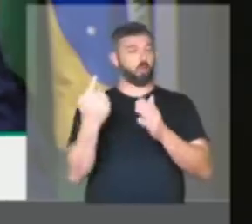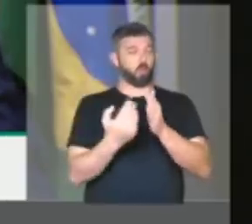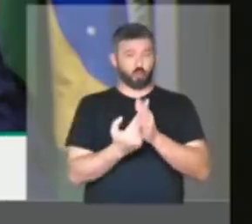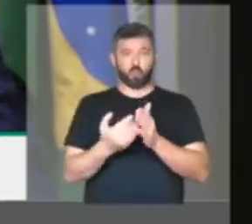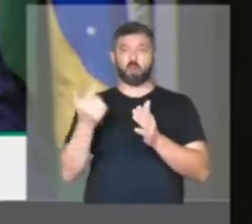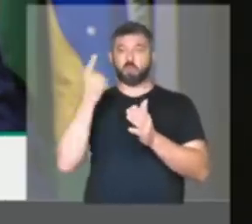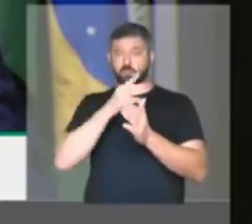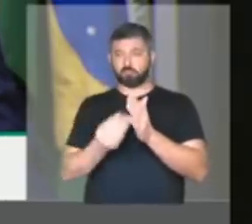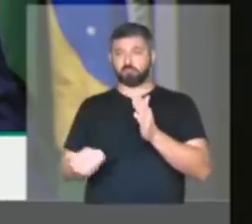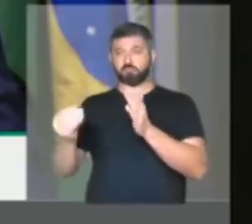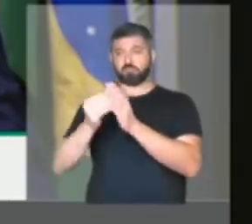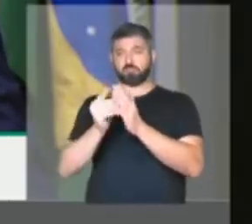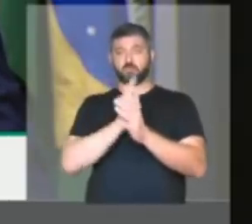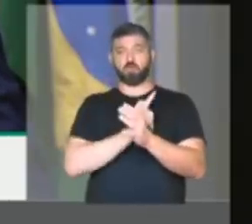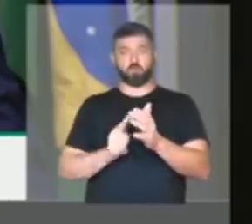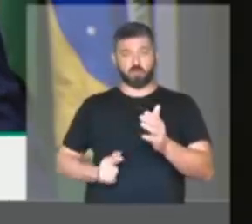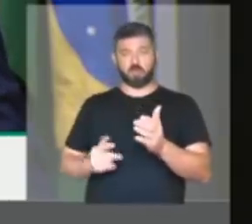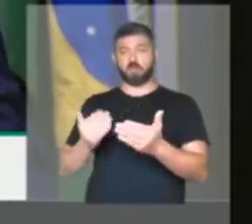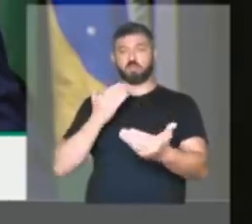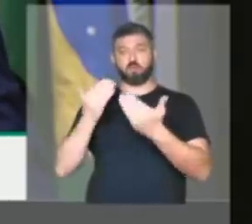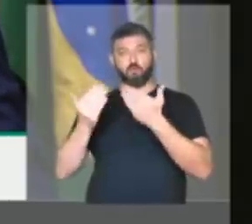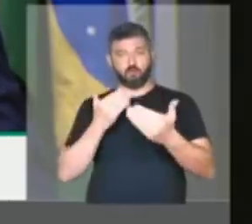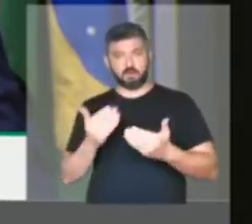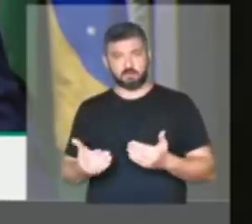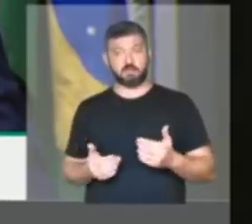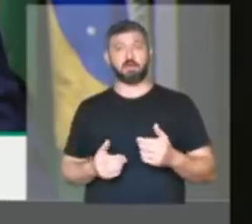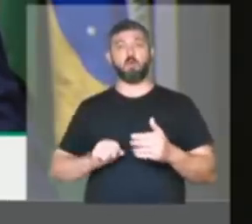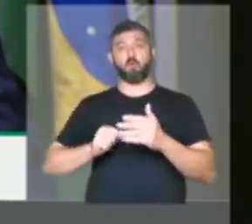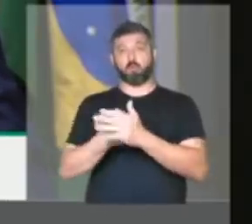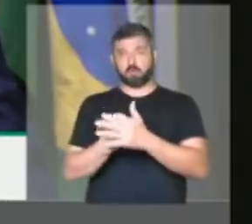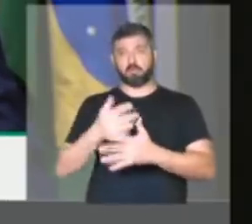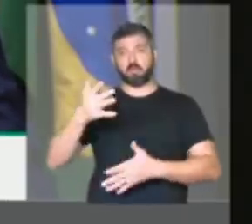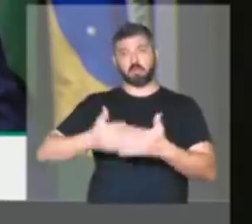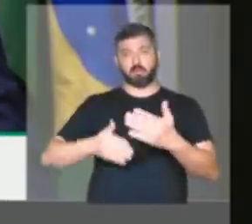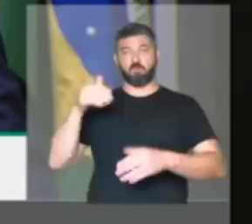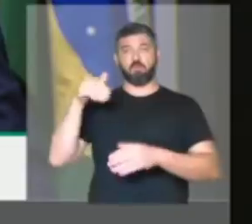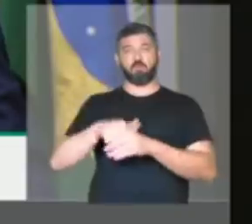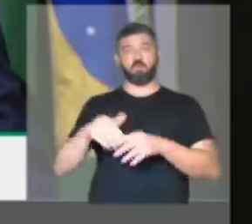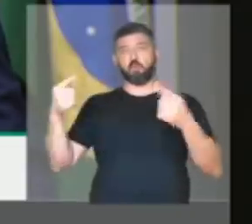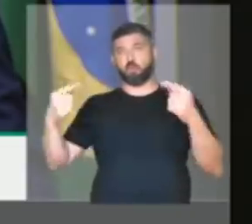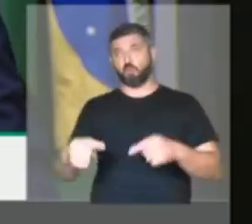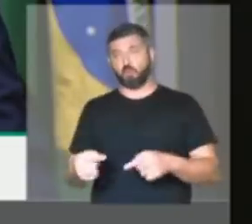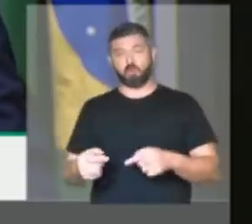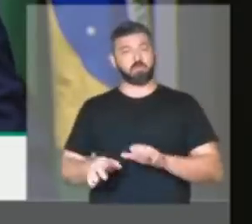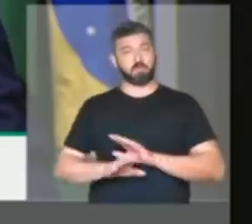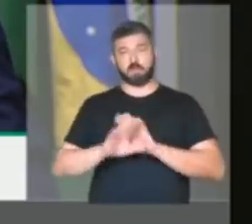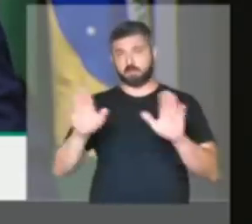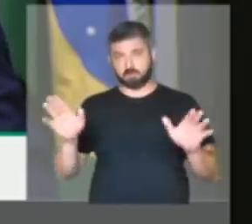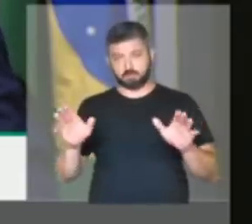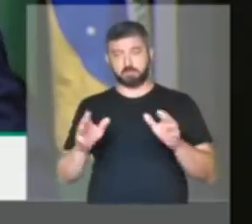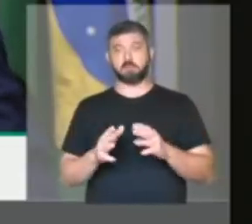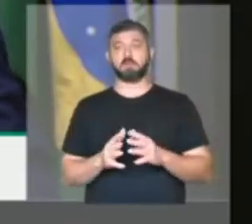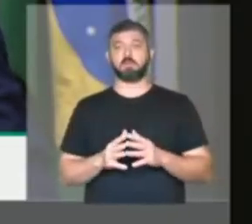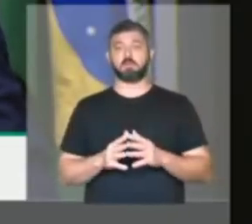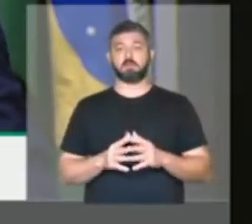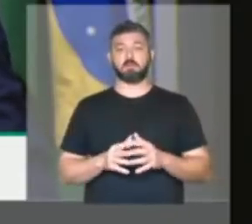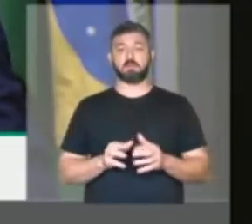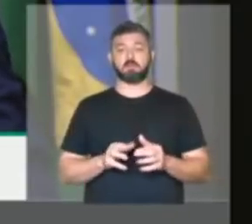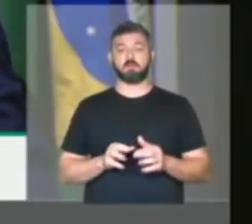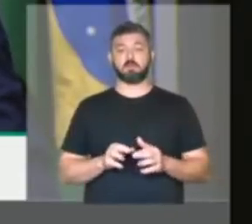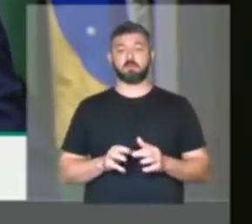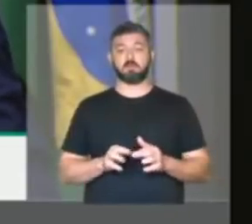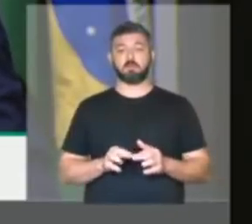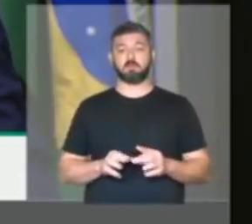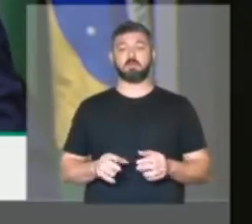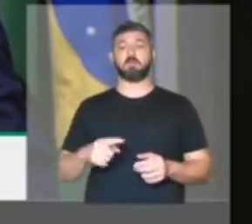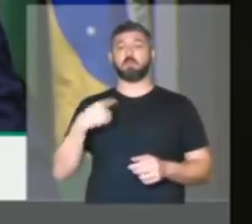concessões aos governadores dos partidos de oposição, houve obstrução e houve voto contrário ao marco do saneamento básico. Portanto,